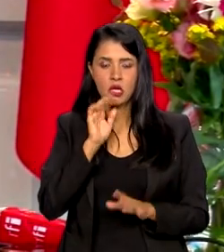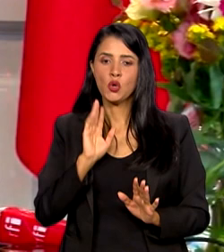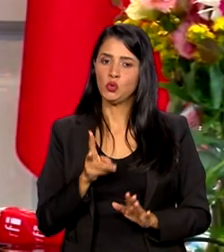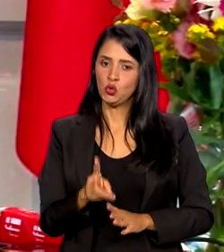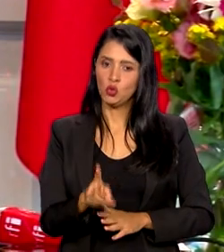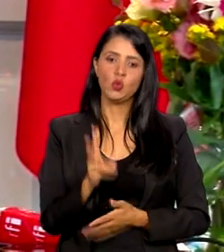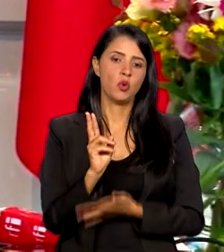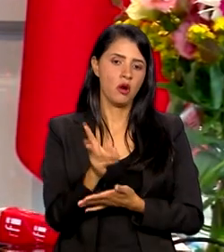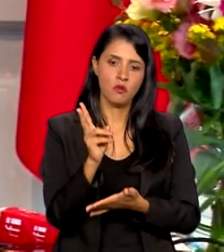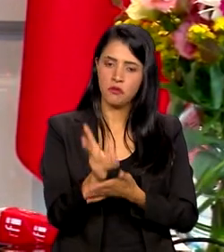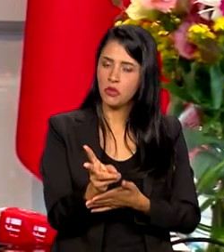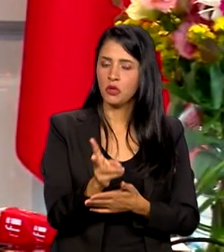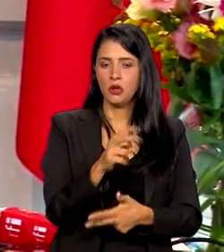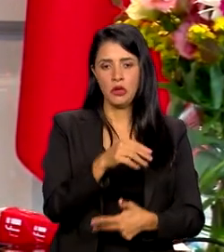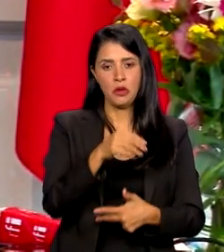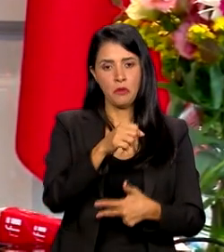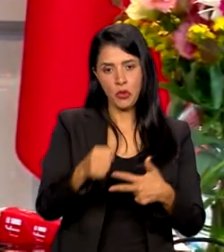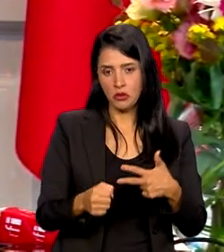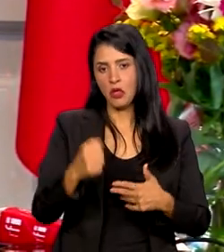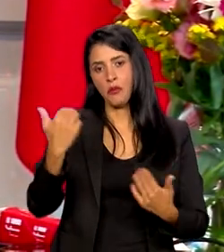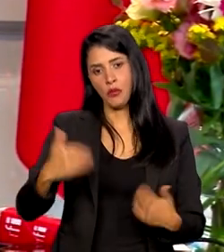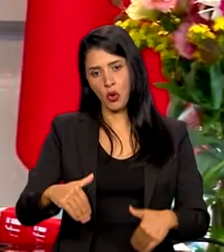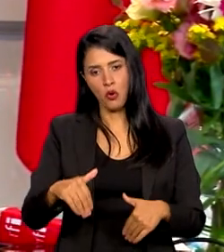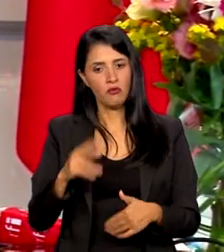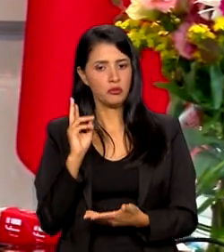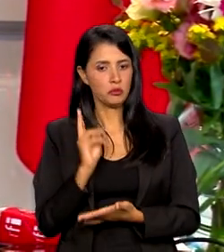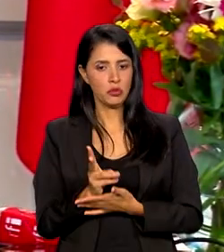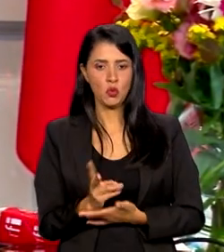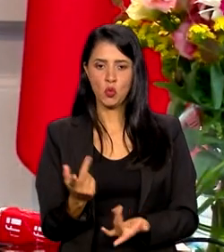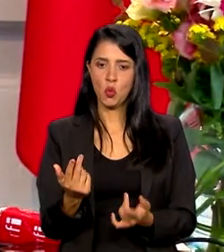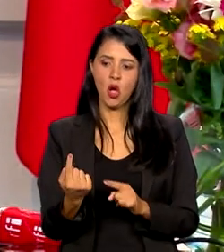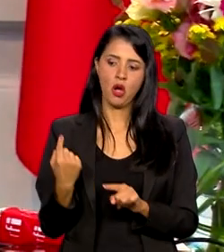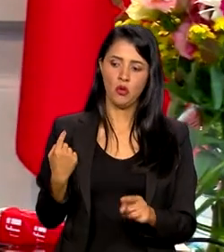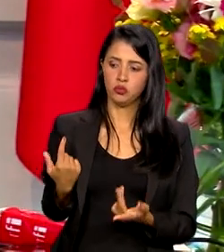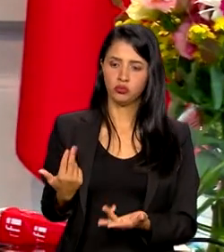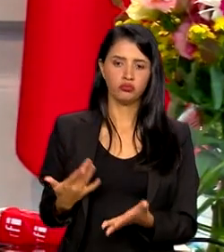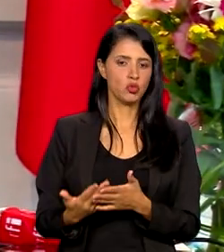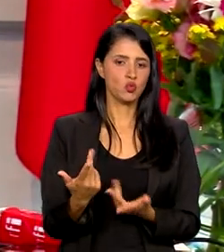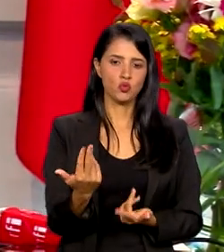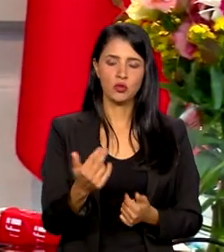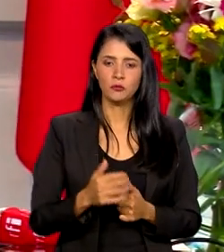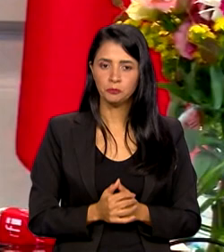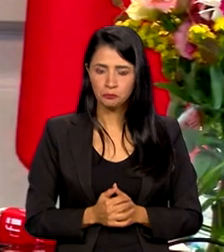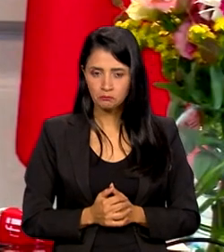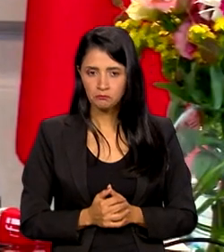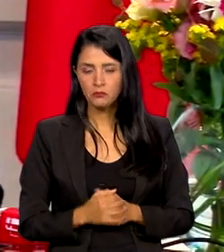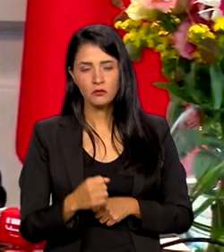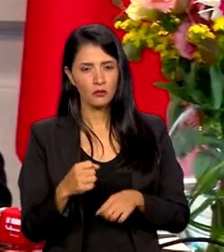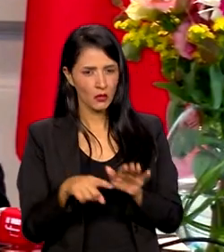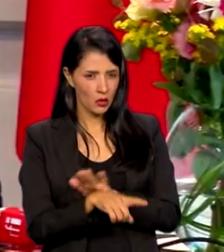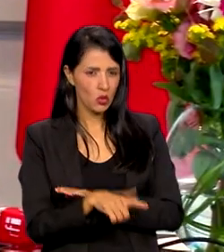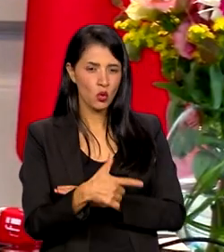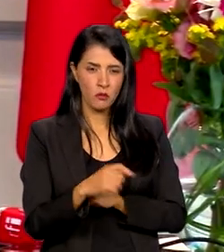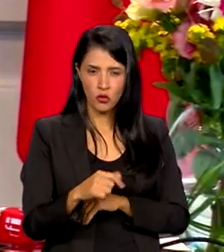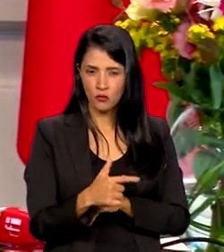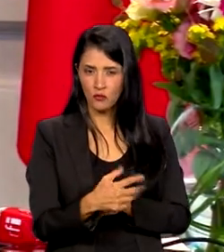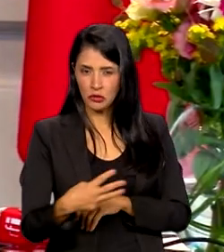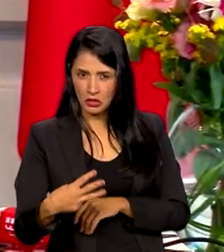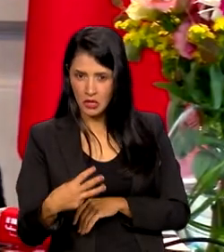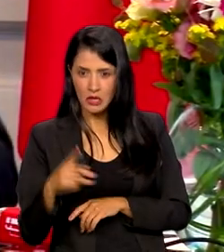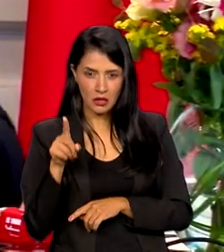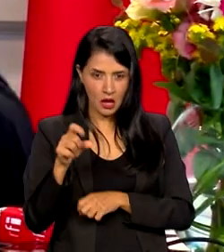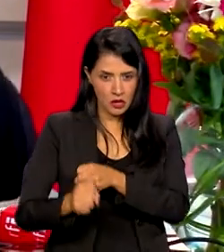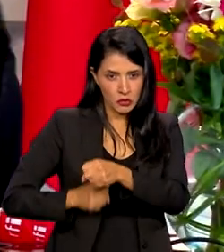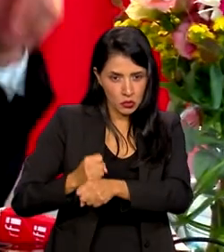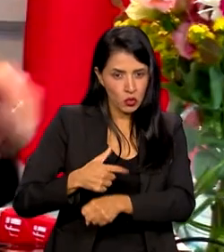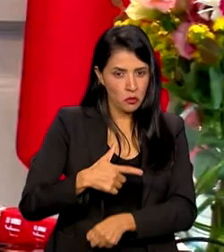o mesmo exame nacional no ensino dos estudantes brasileiros. 2023, 2024 ainda não...